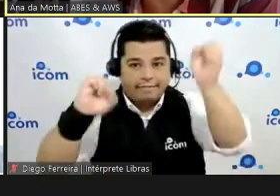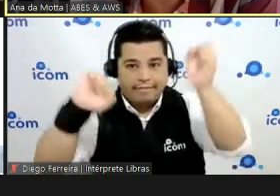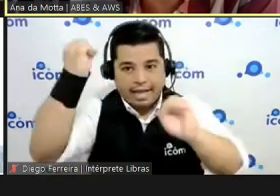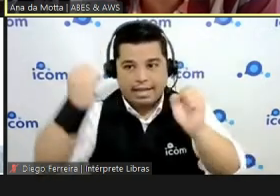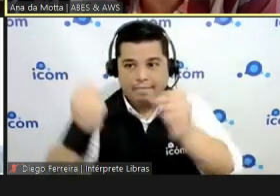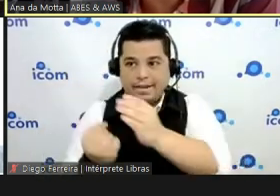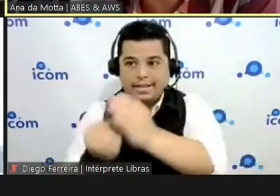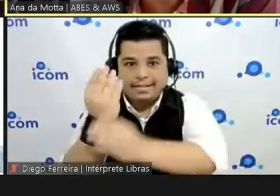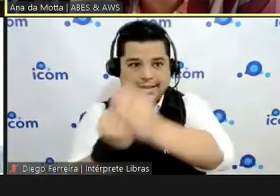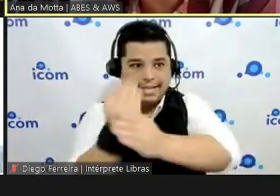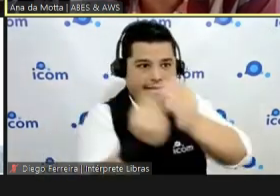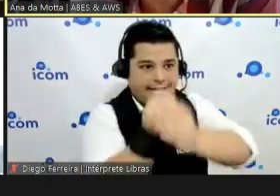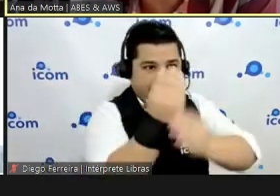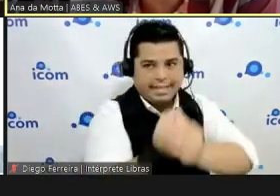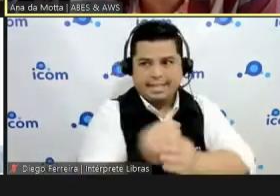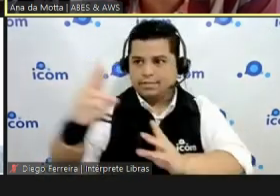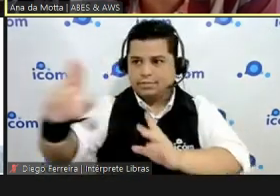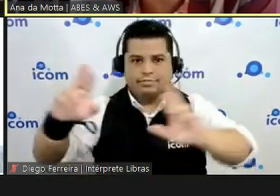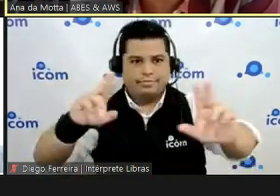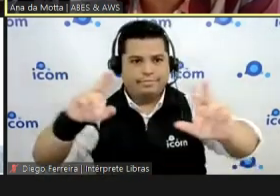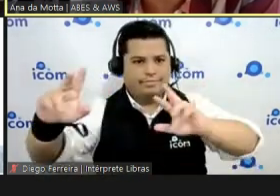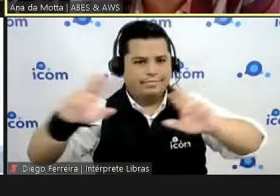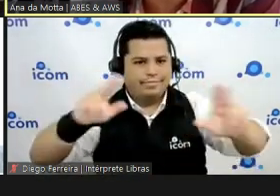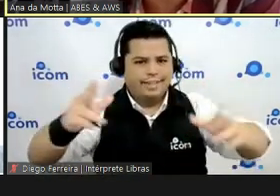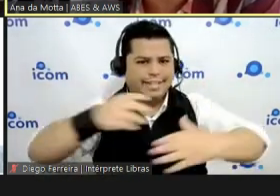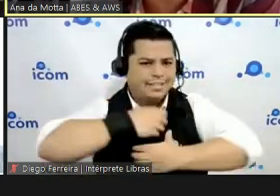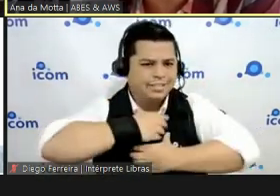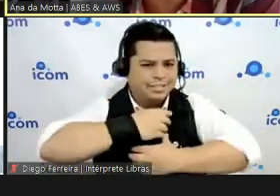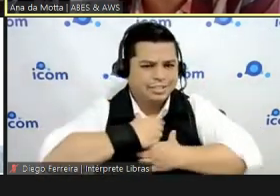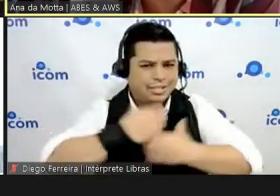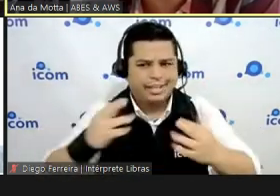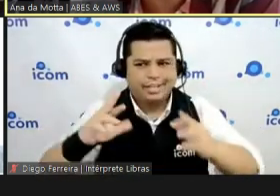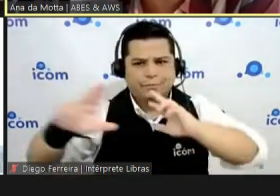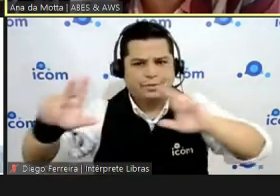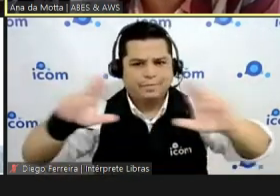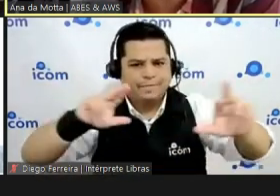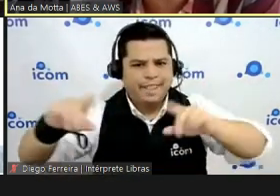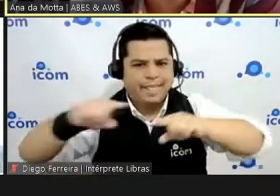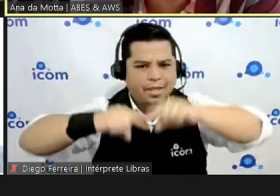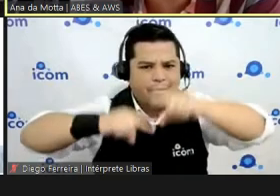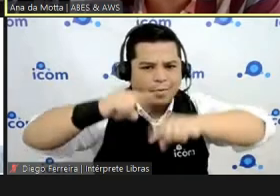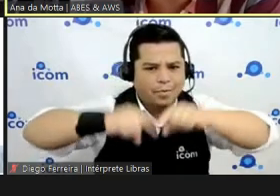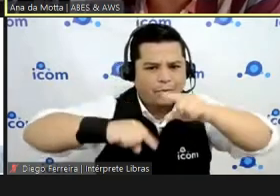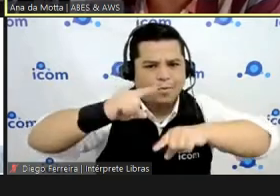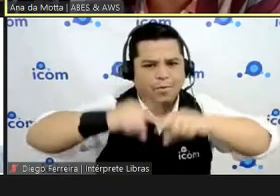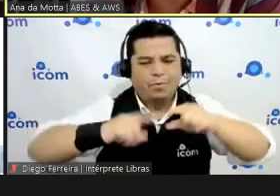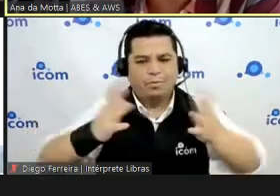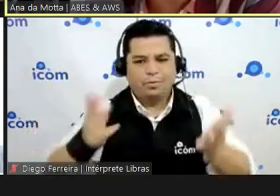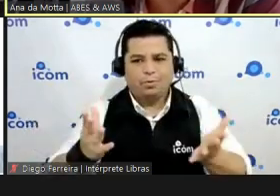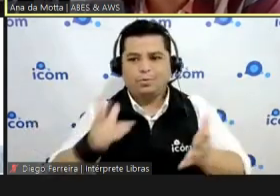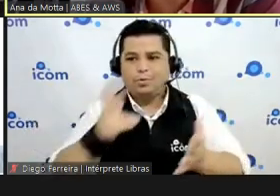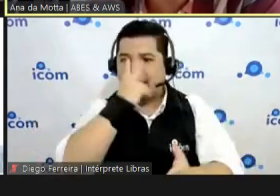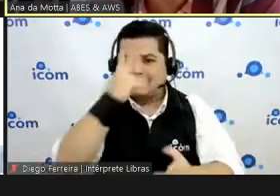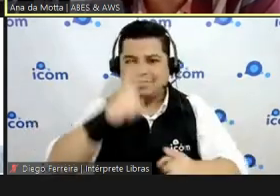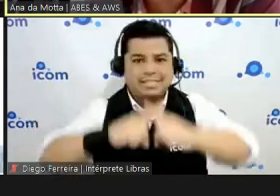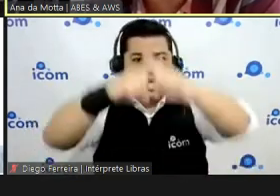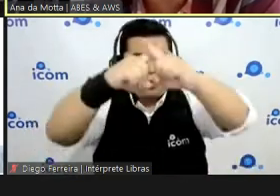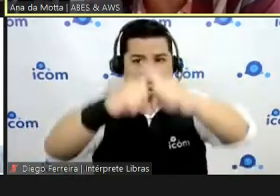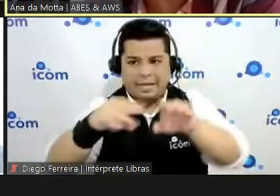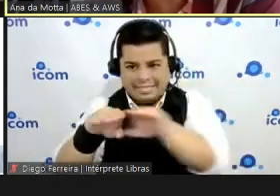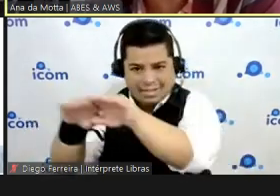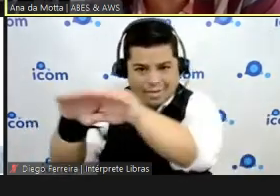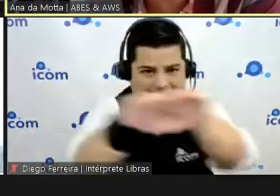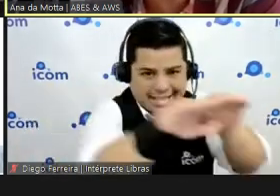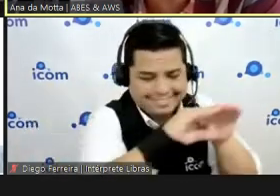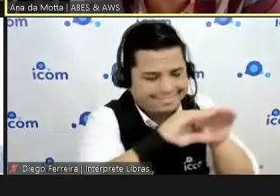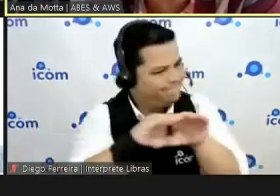passa a ser destoada, tendo assim uma concorrência desalinhada. Essa pergunta aqui do Thiago.